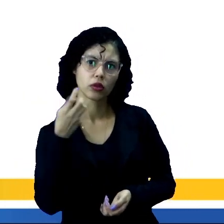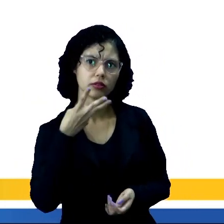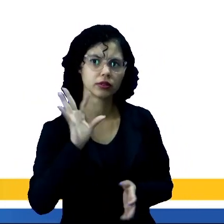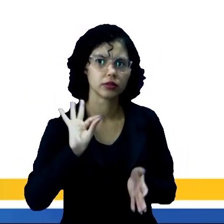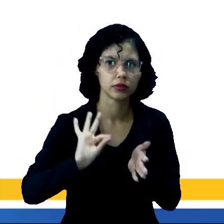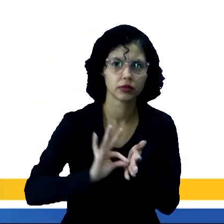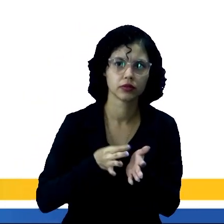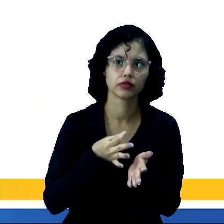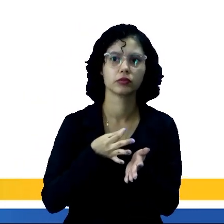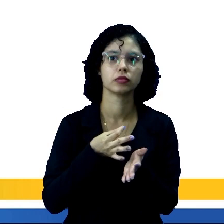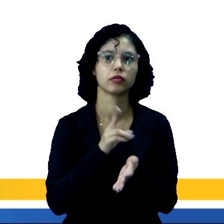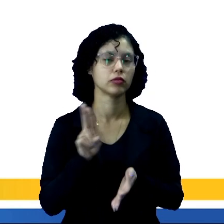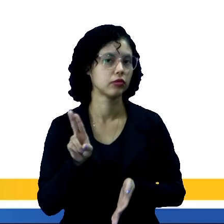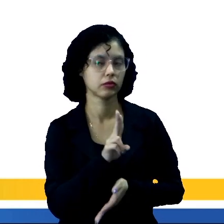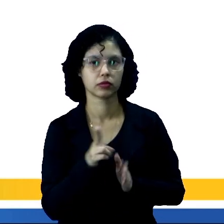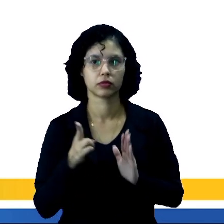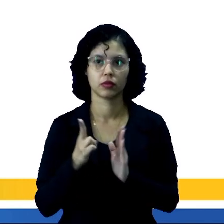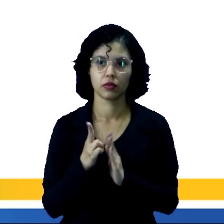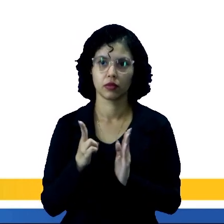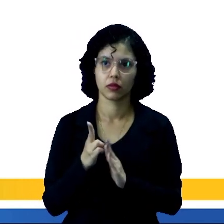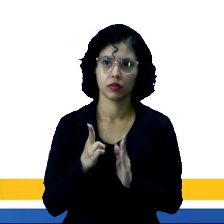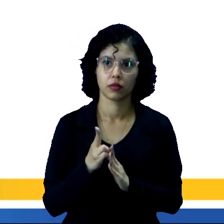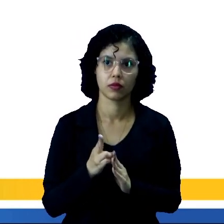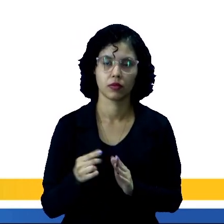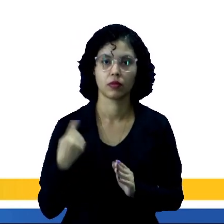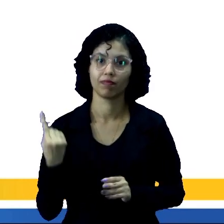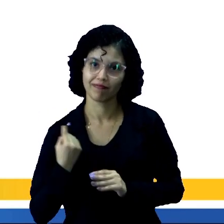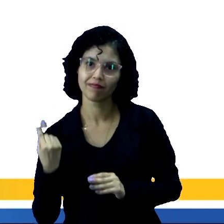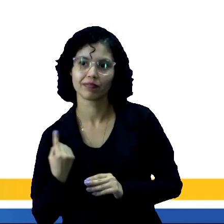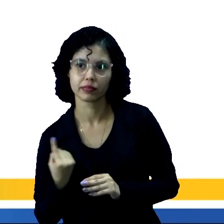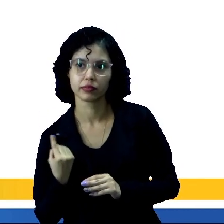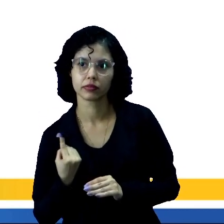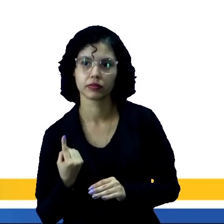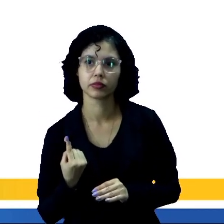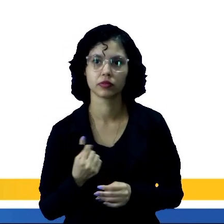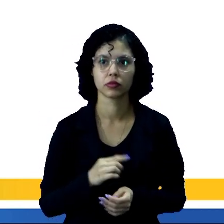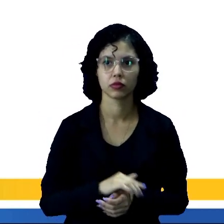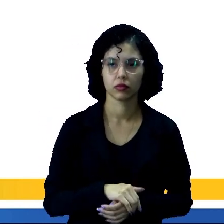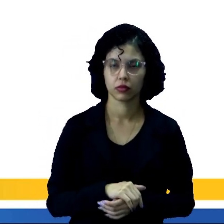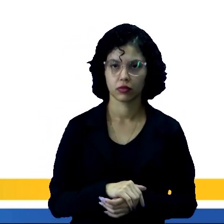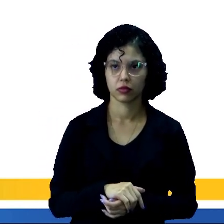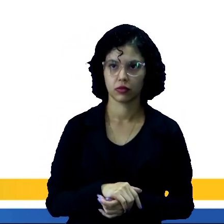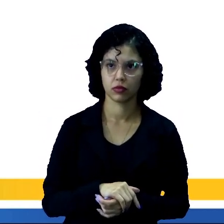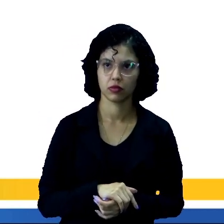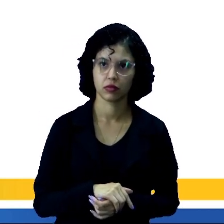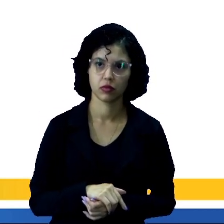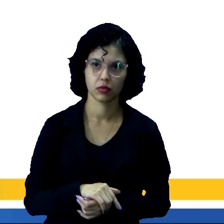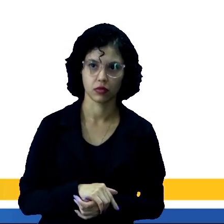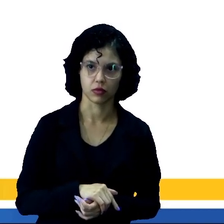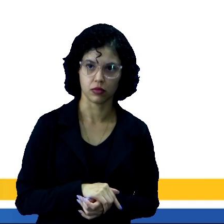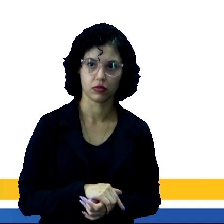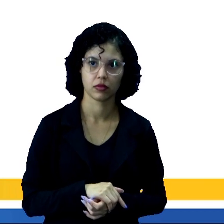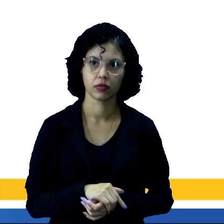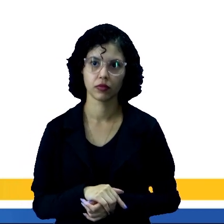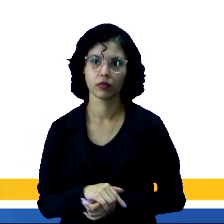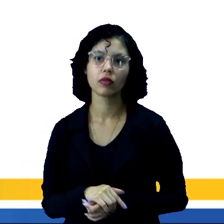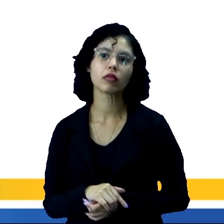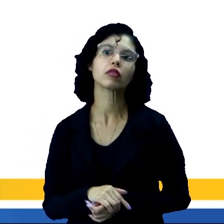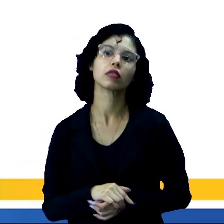que não são conhecidas, não são contactadas, são chamados os índios isolados.